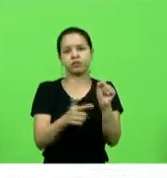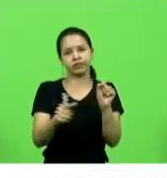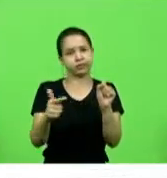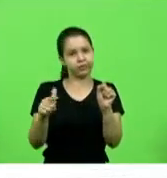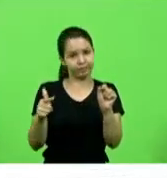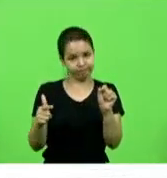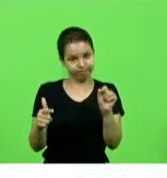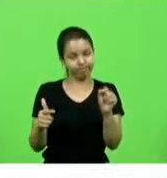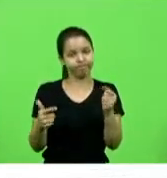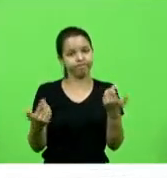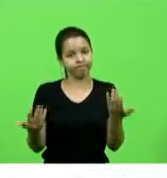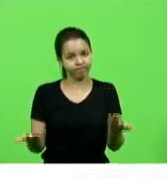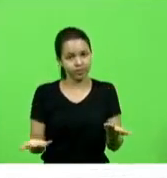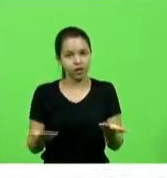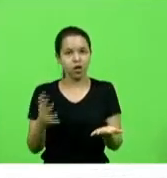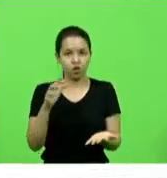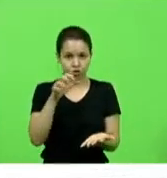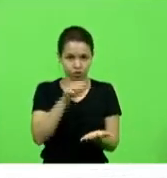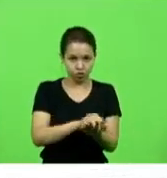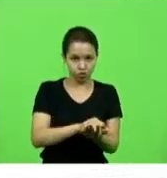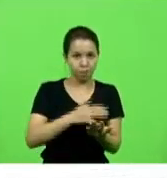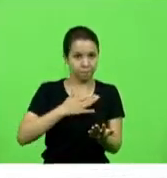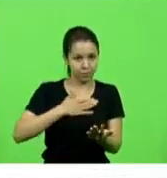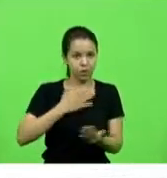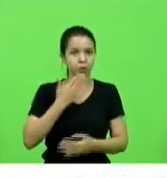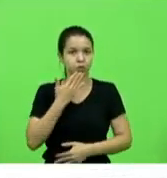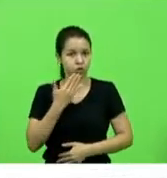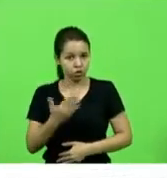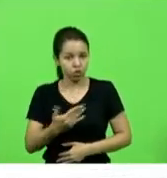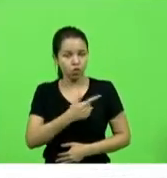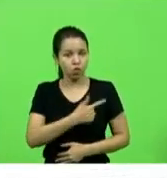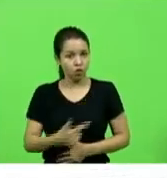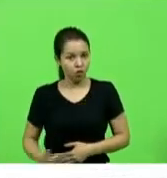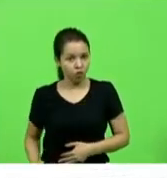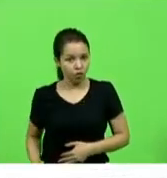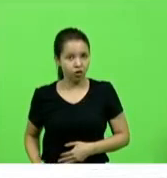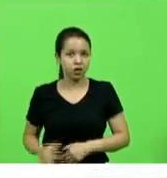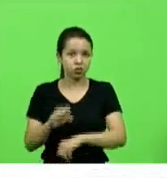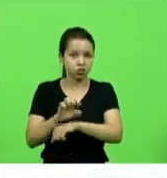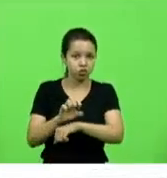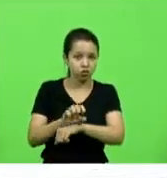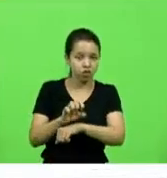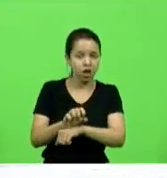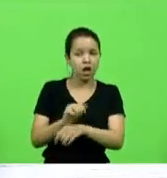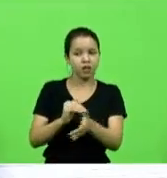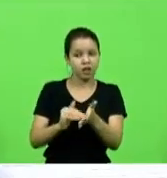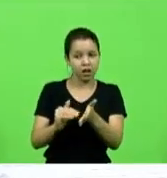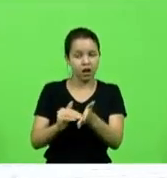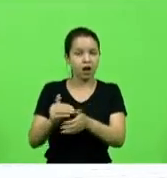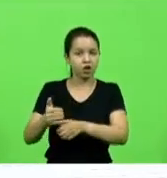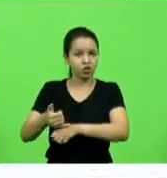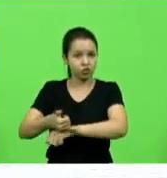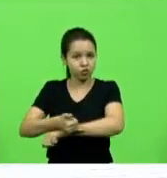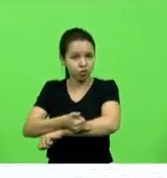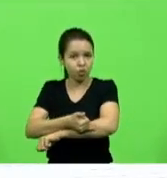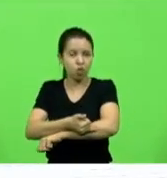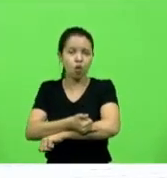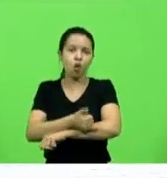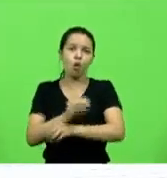então fica aqui o registro meu pedido ao governo do estado à infraestrutura que olhe com bastante atenção